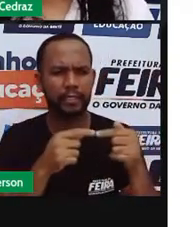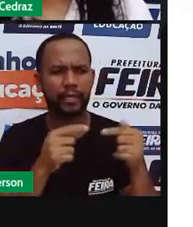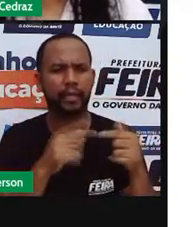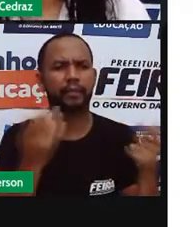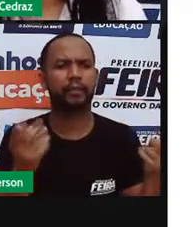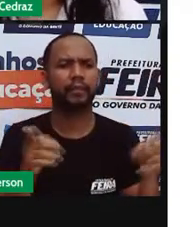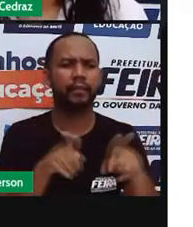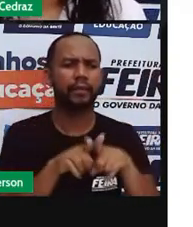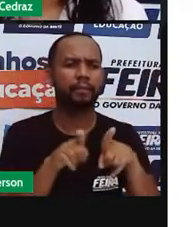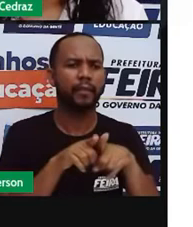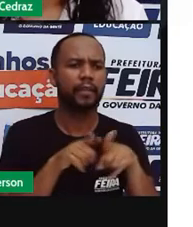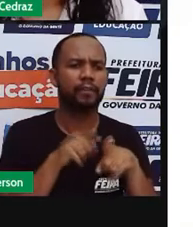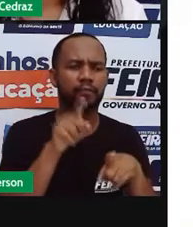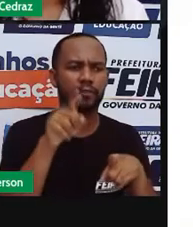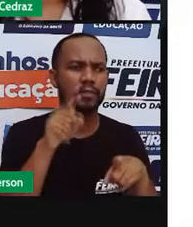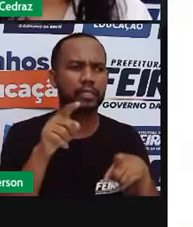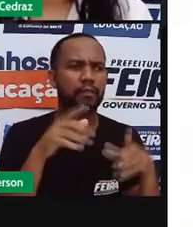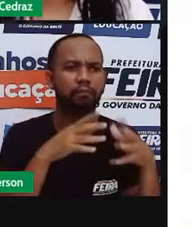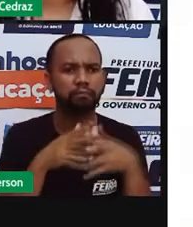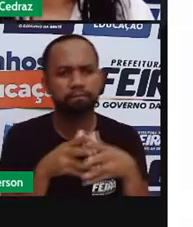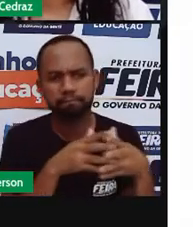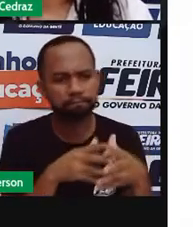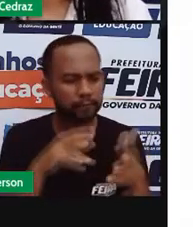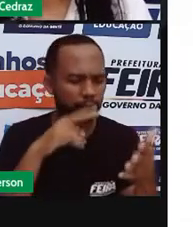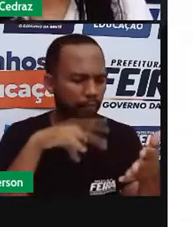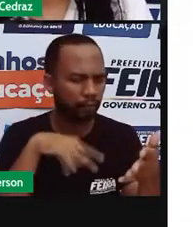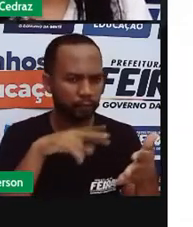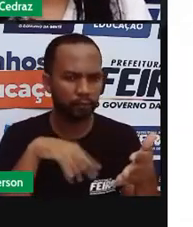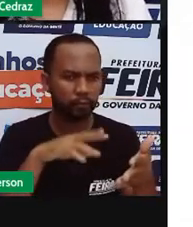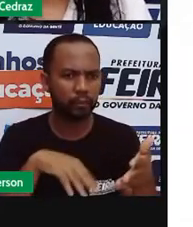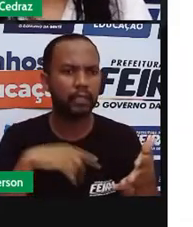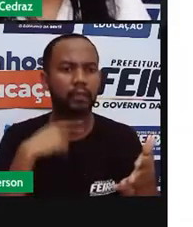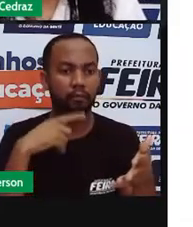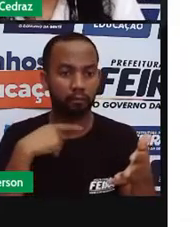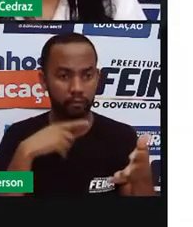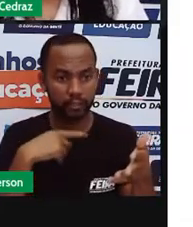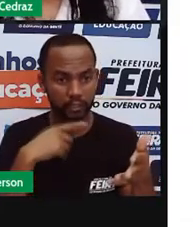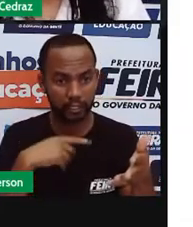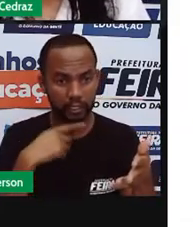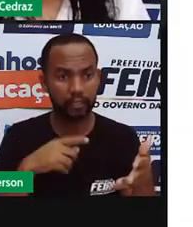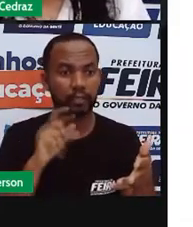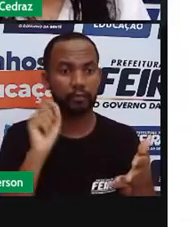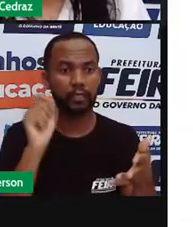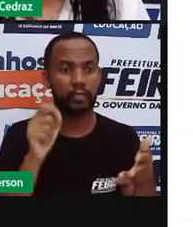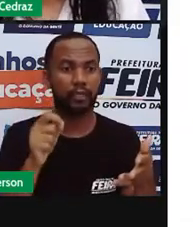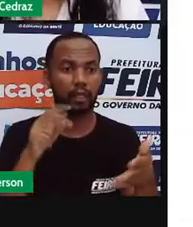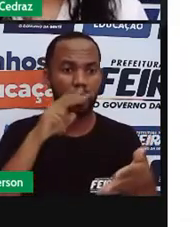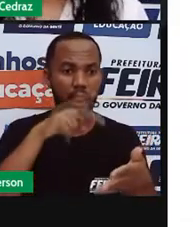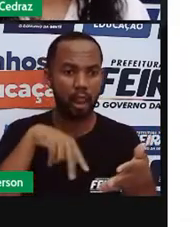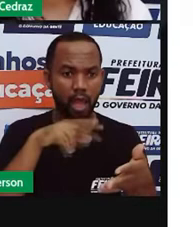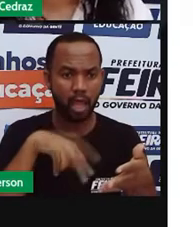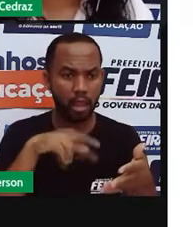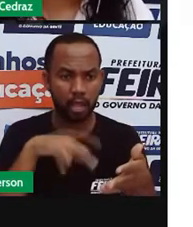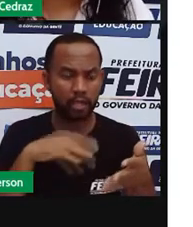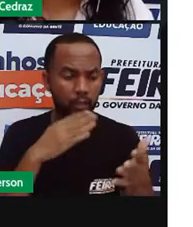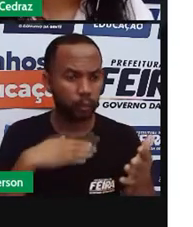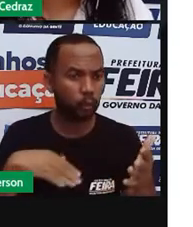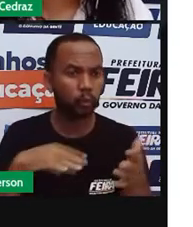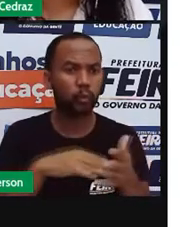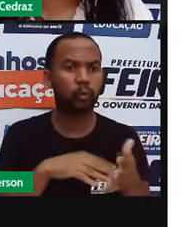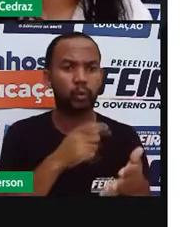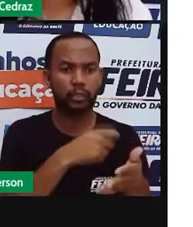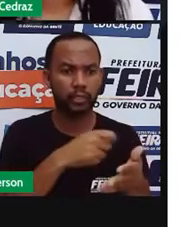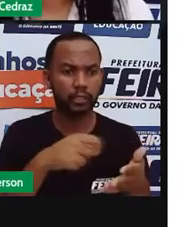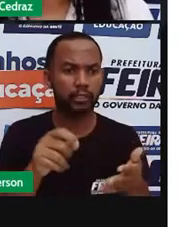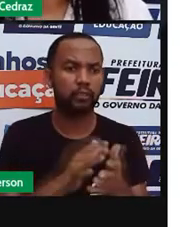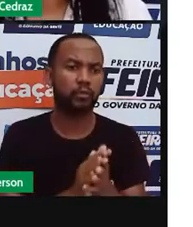que a gente não se perca na leitura e consiga executar aquilo que está escrito ali. Ou com a linguagem